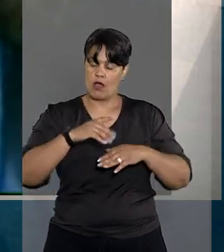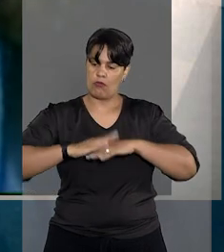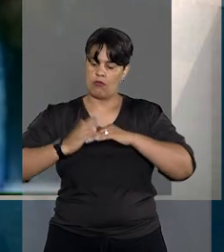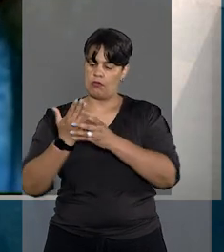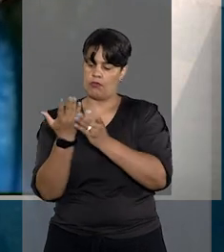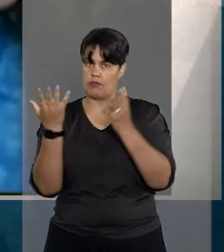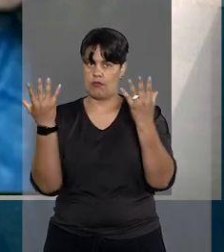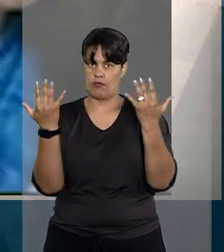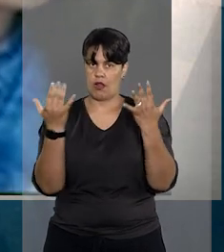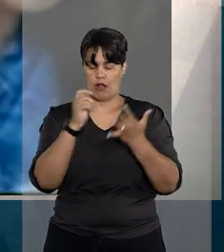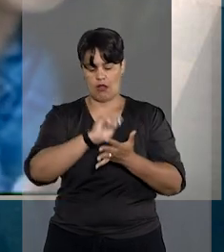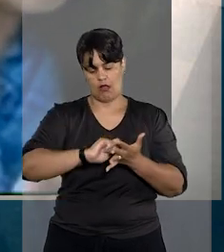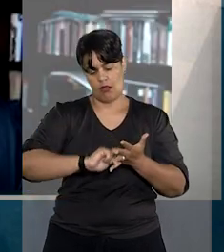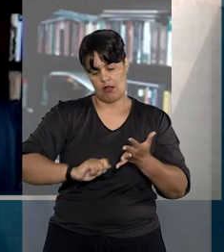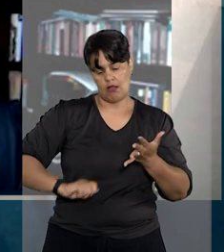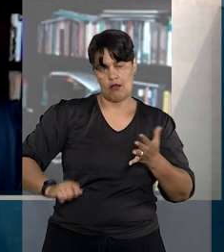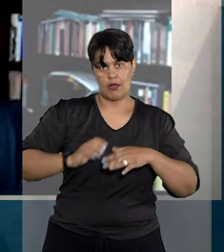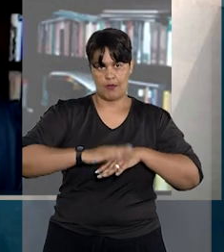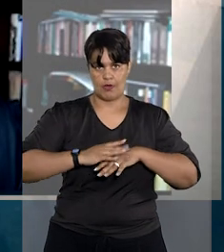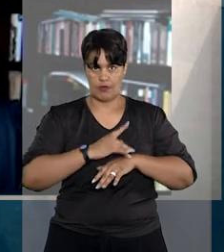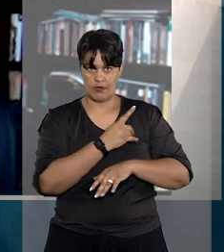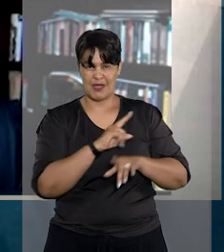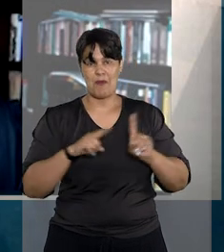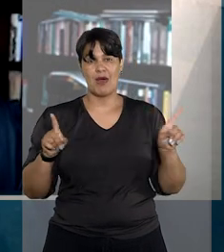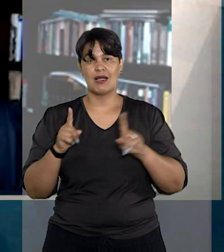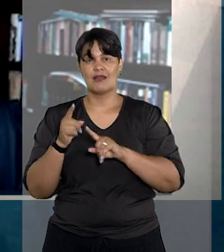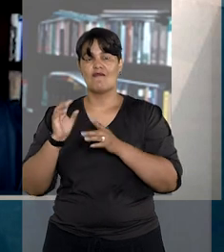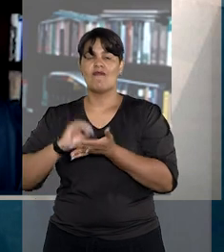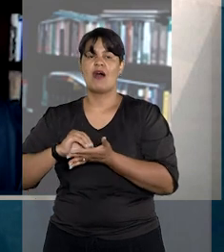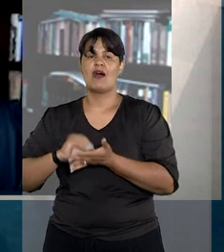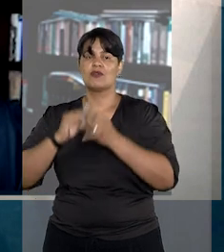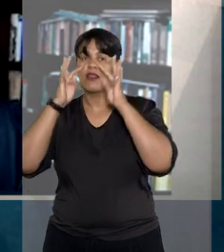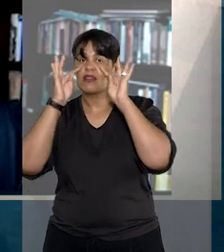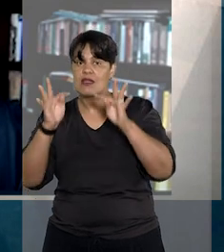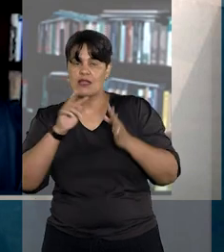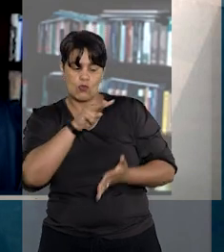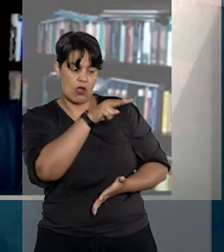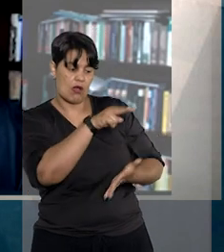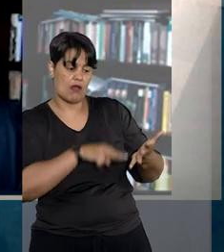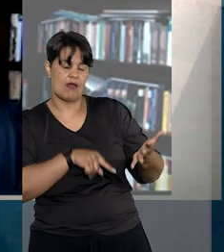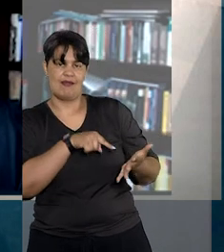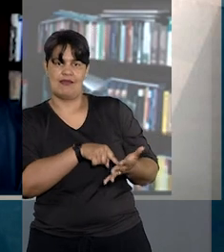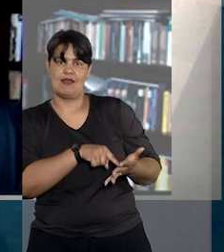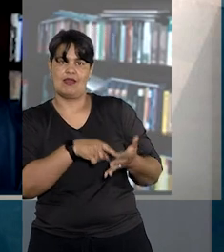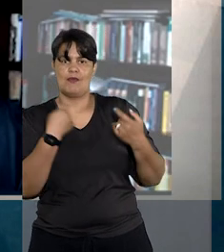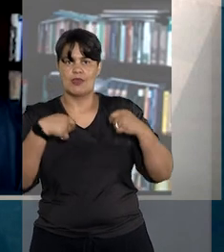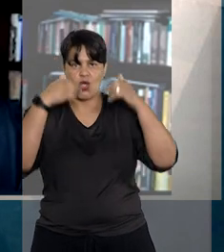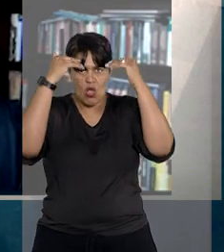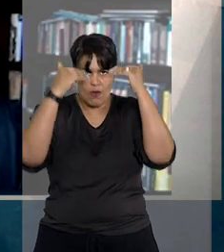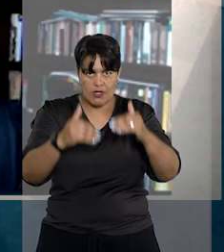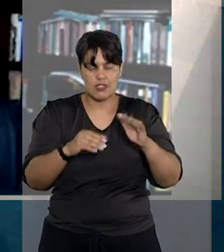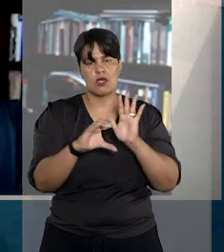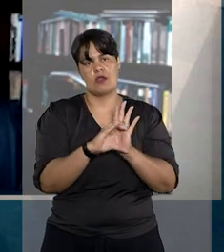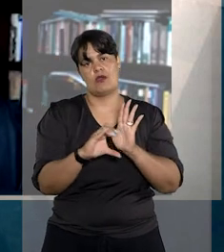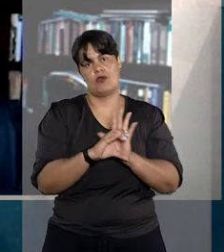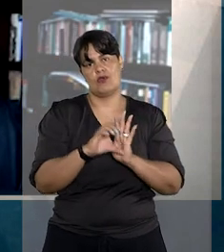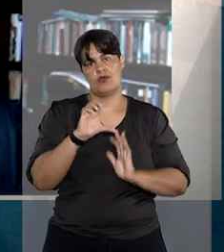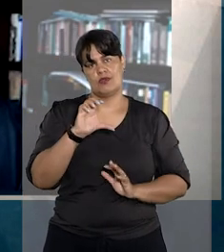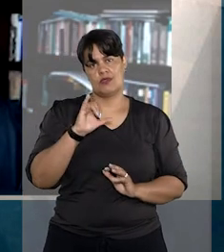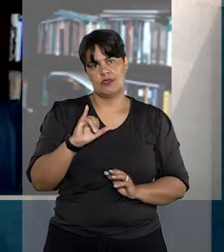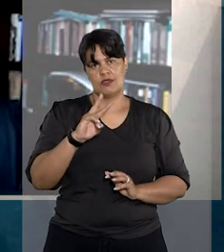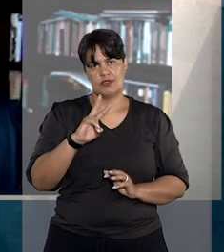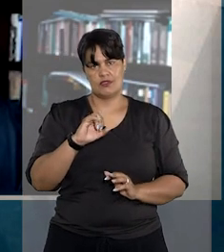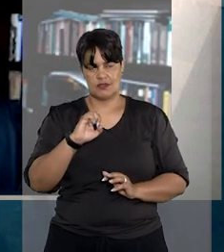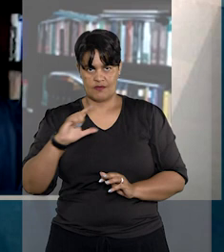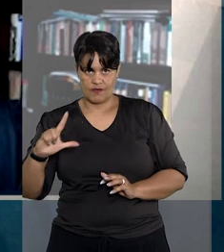próprio punho pela autora da herança sem a leitura perante testemunhas, desobedecendo o que prevê o Código Civil, e